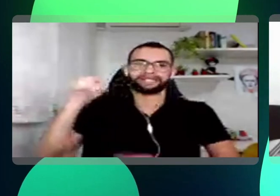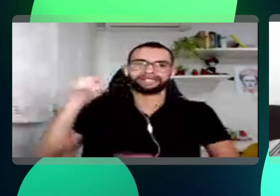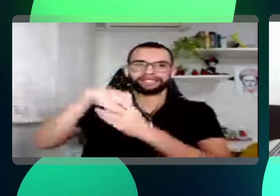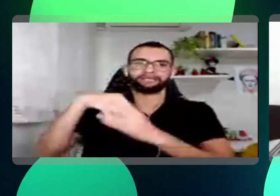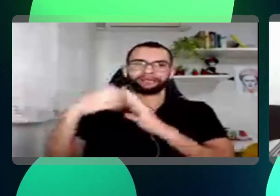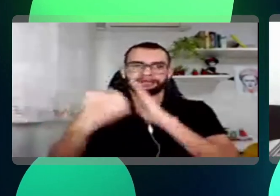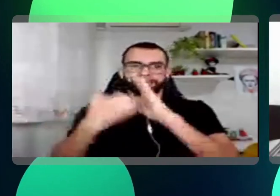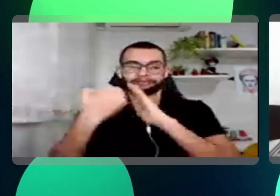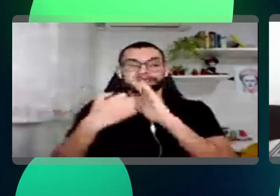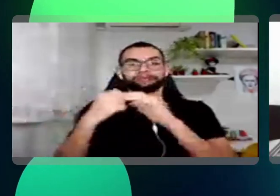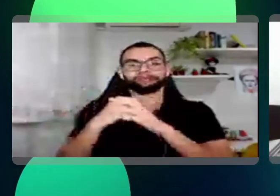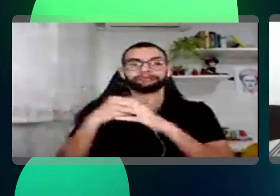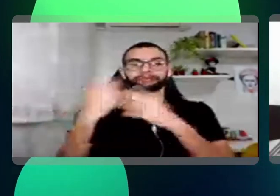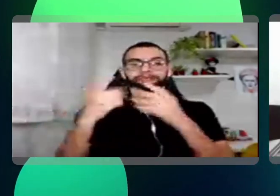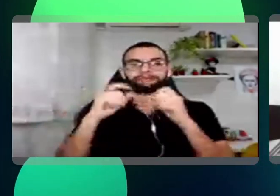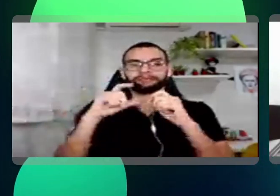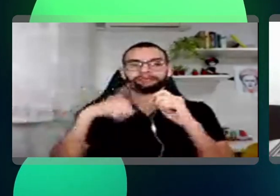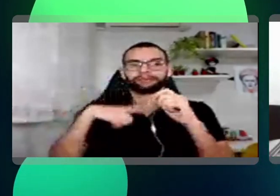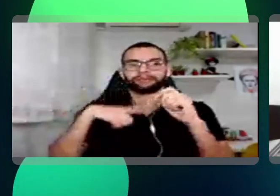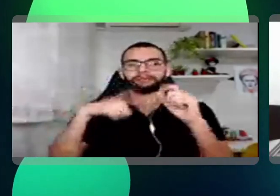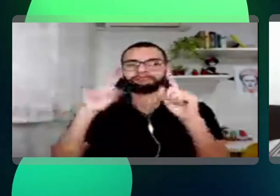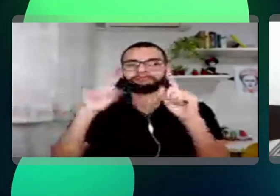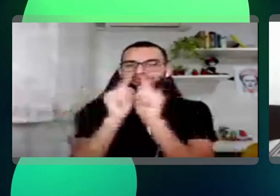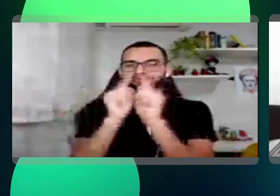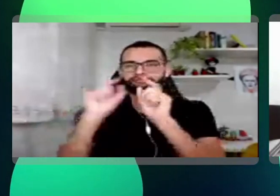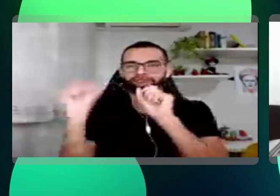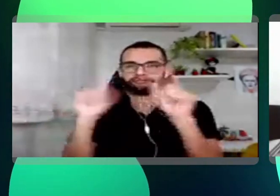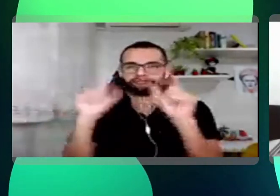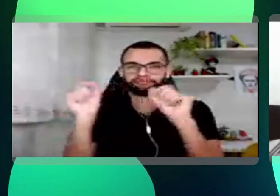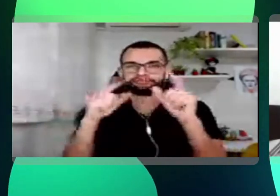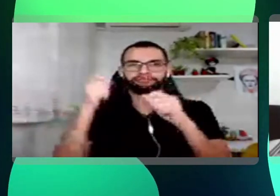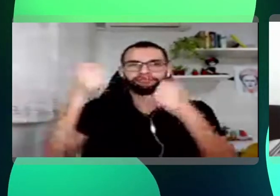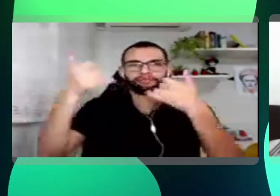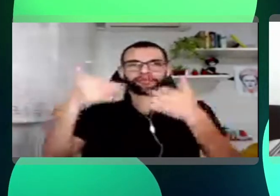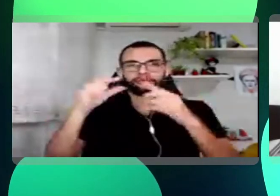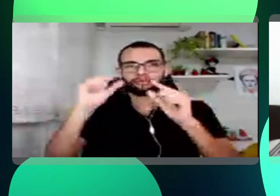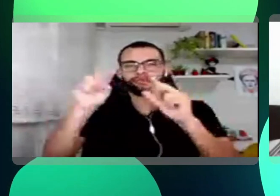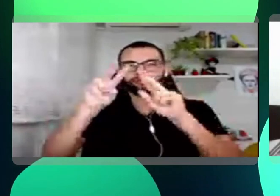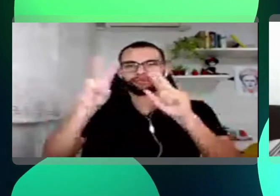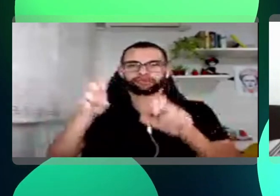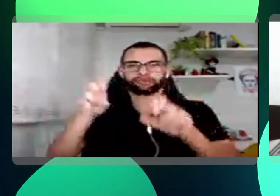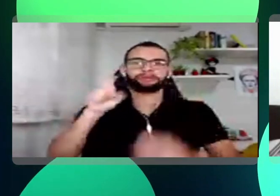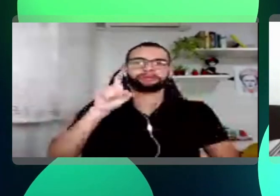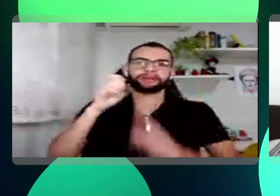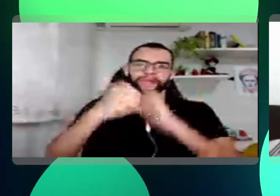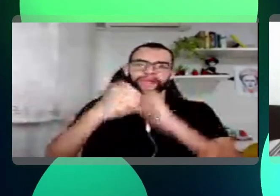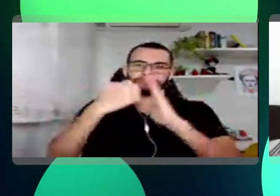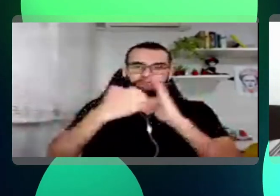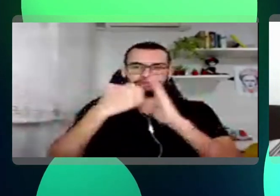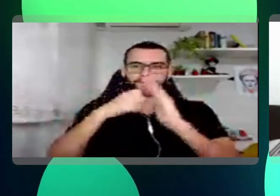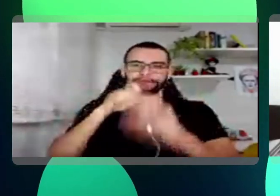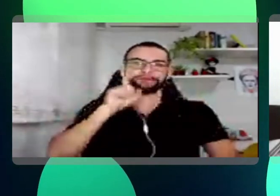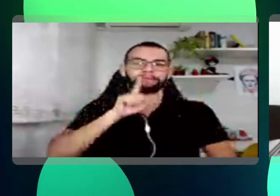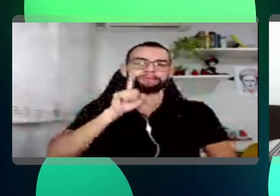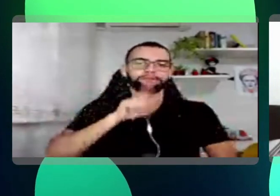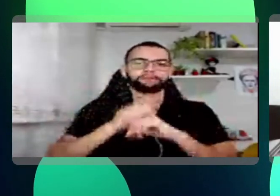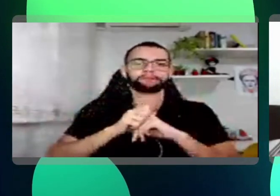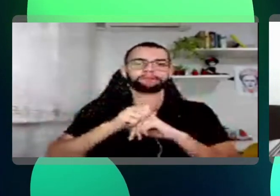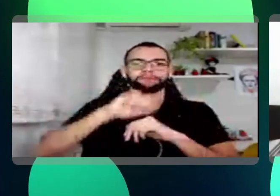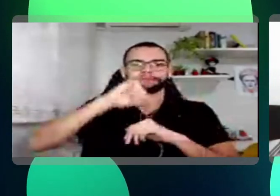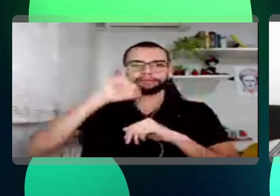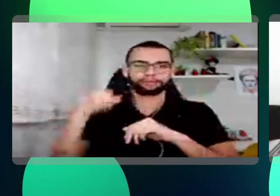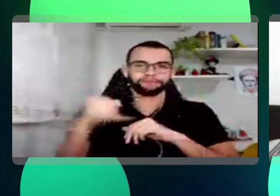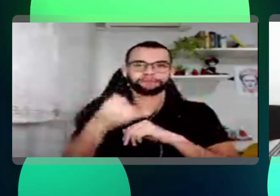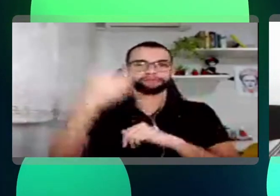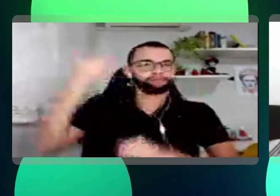são alguns poucos slides aí para que vocês possam saber um pouquinho mais sobre a Americanas S.A. Bem, apresentando rapidamente, meu nome é Matheus Matsuoka, eu sou